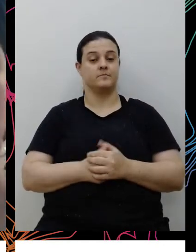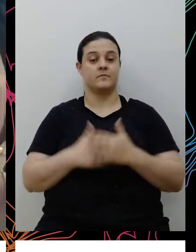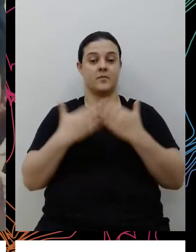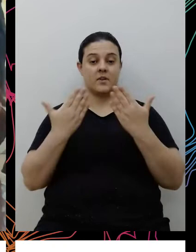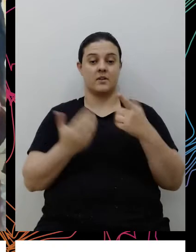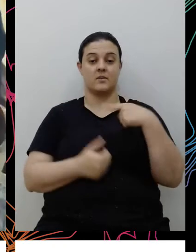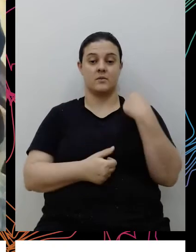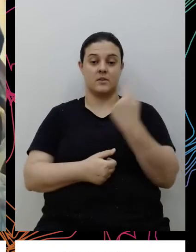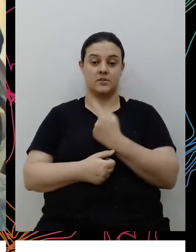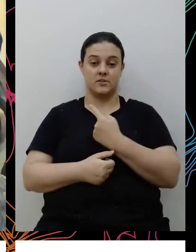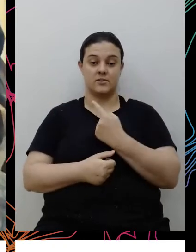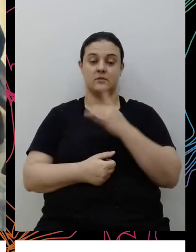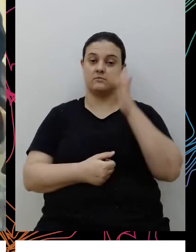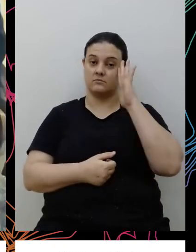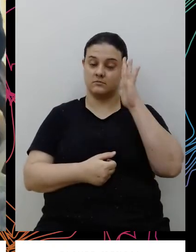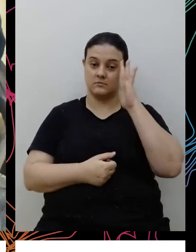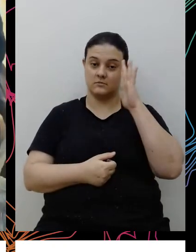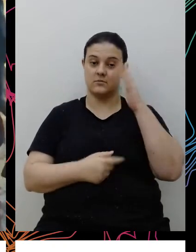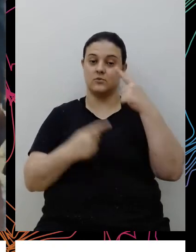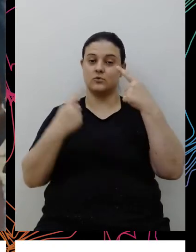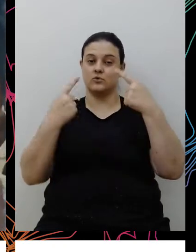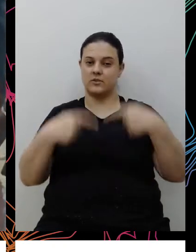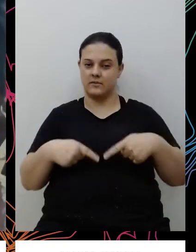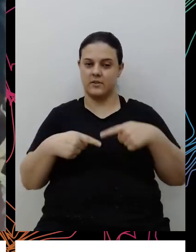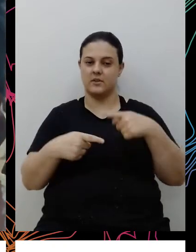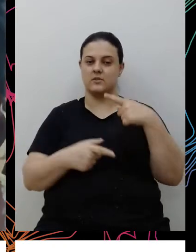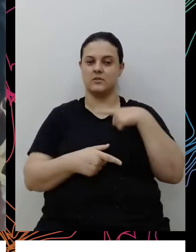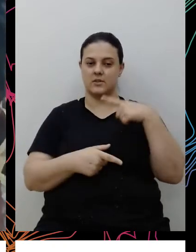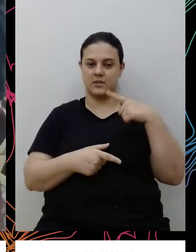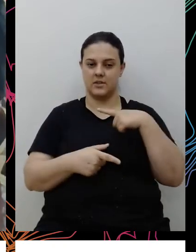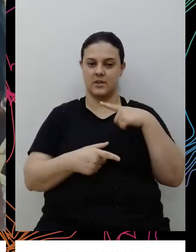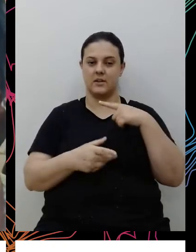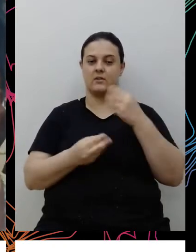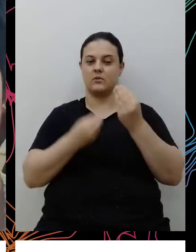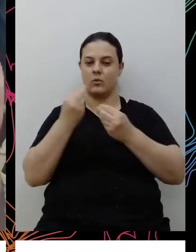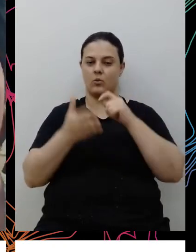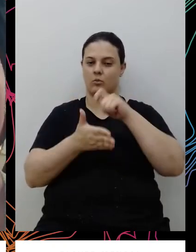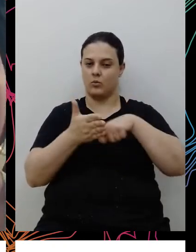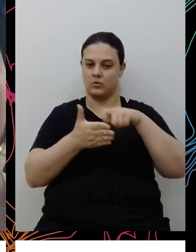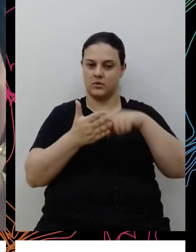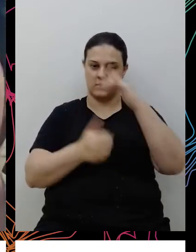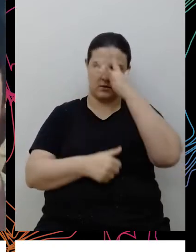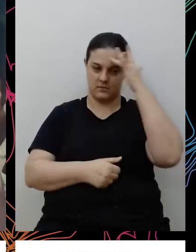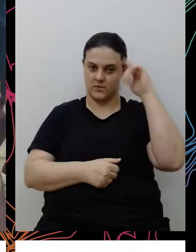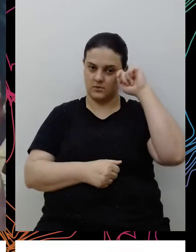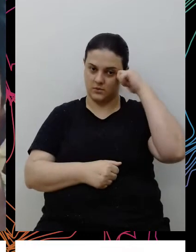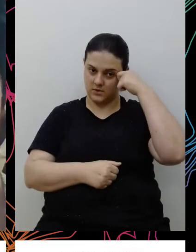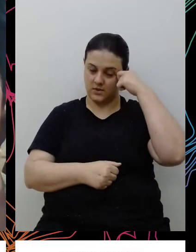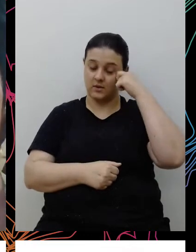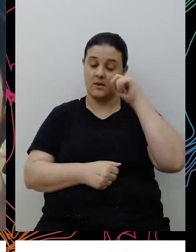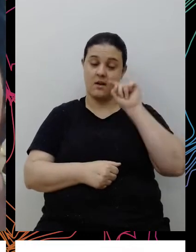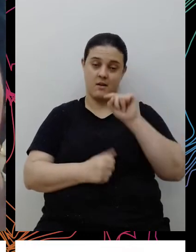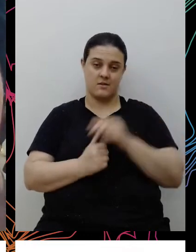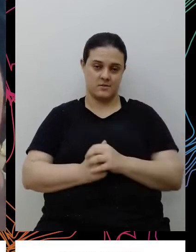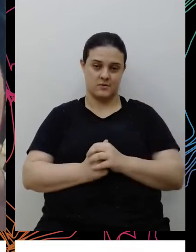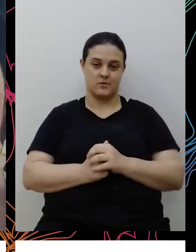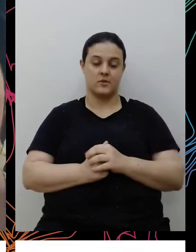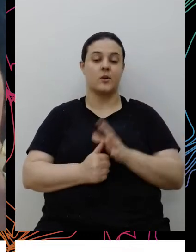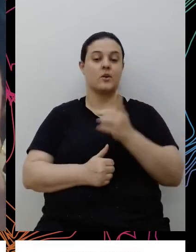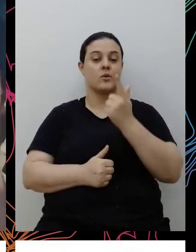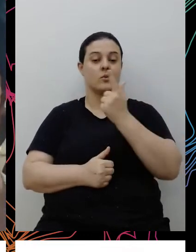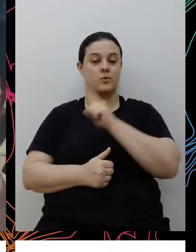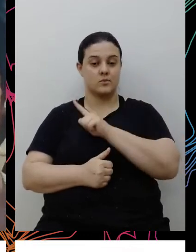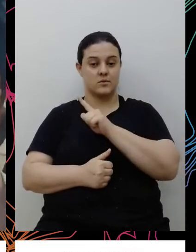entender um pouco os desafios aí dentro da questão da contratação de pessoas negras, é isso, né? A gente conseguir